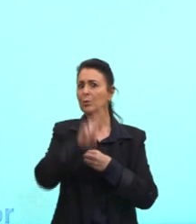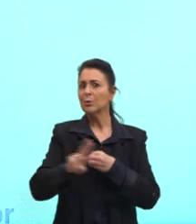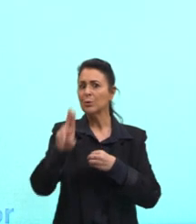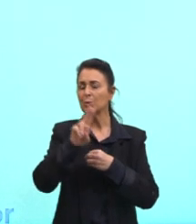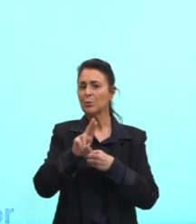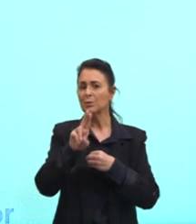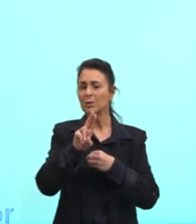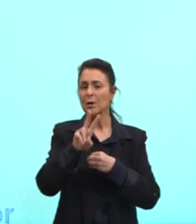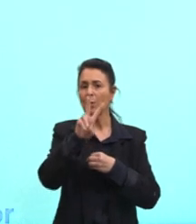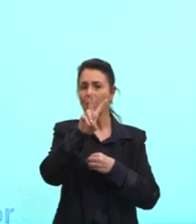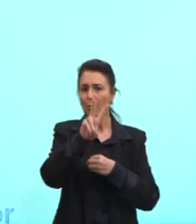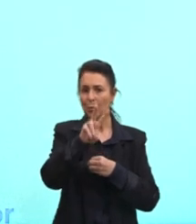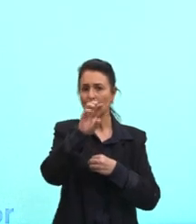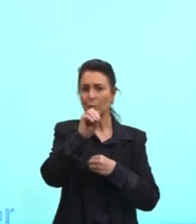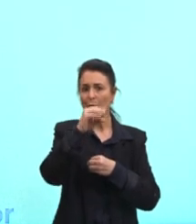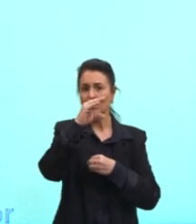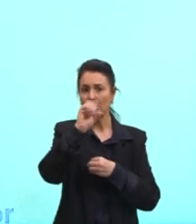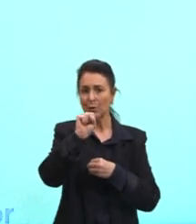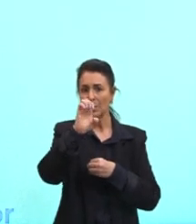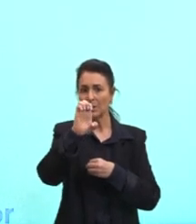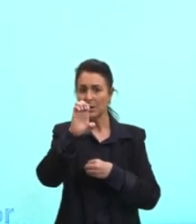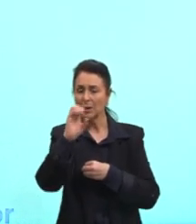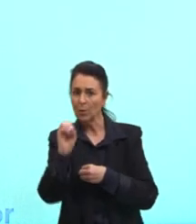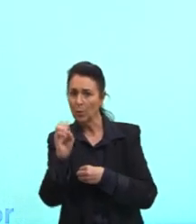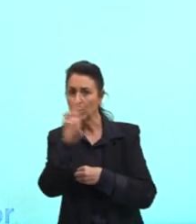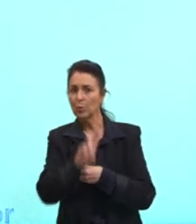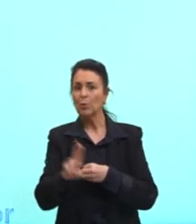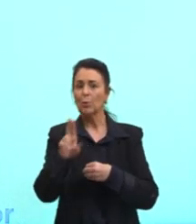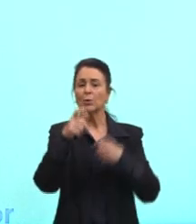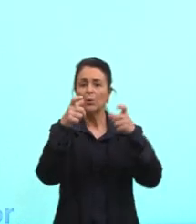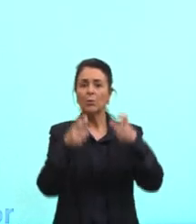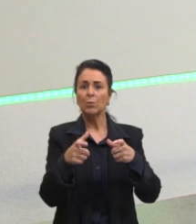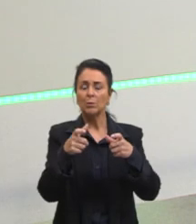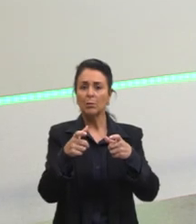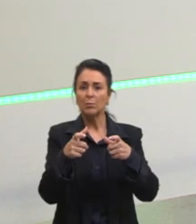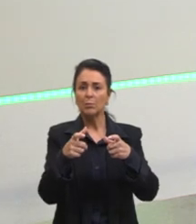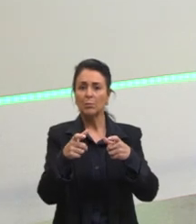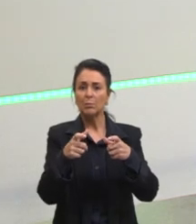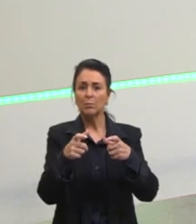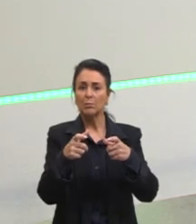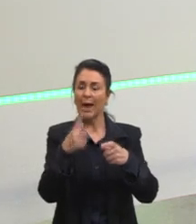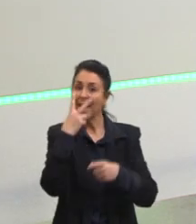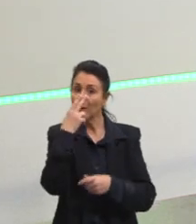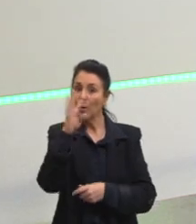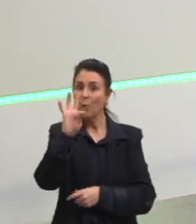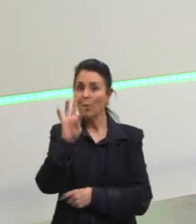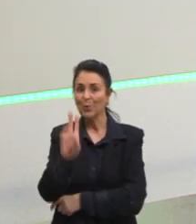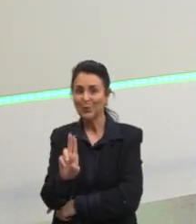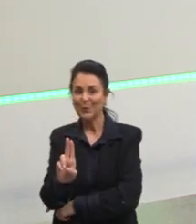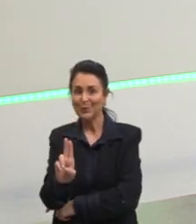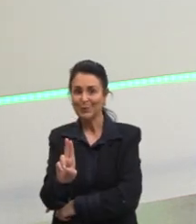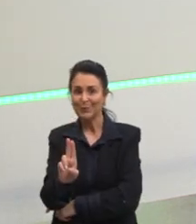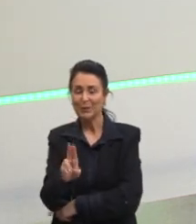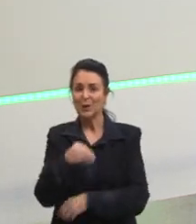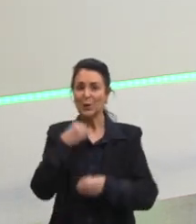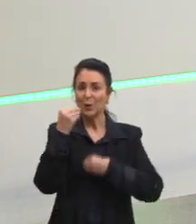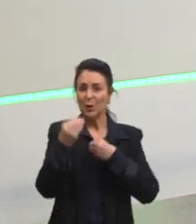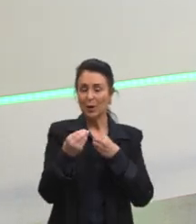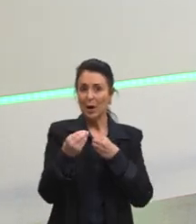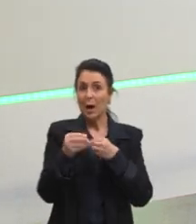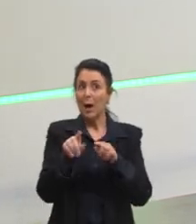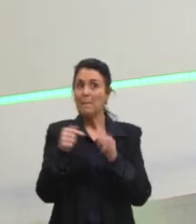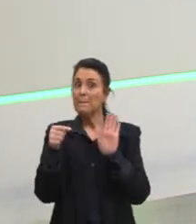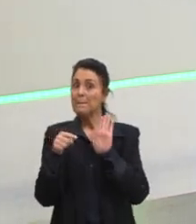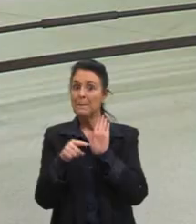tempos, boceio, o uso do bos, vai se conjugar como o tu. Com exceção